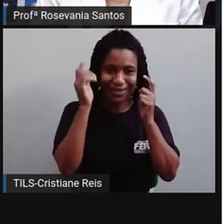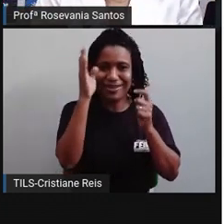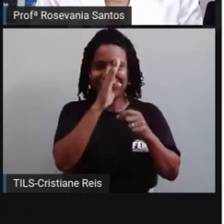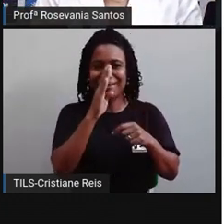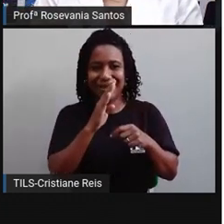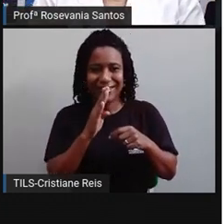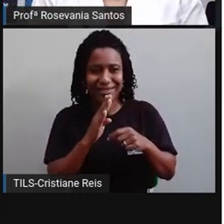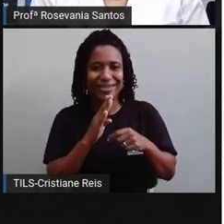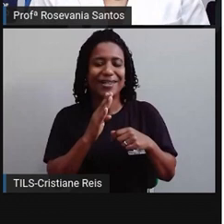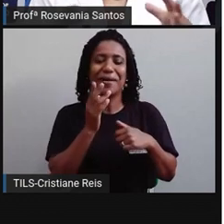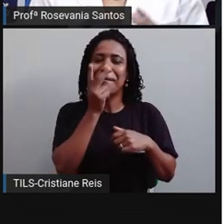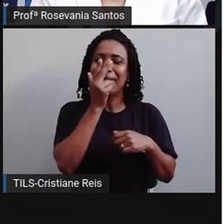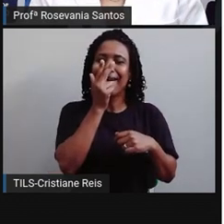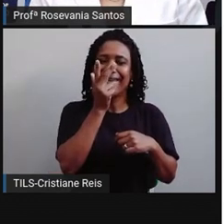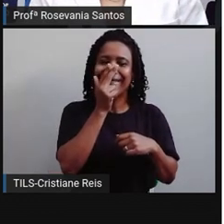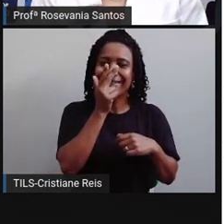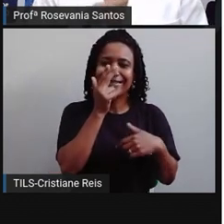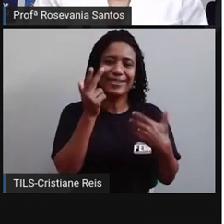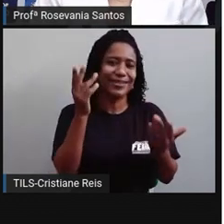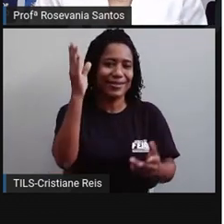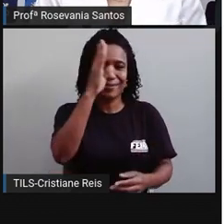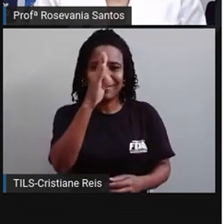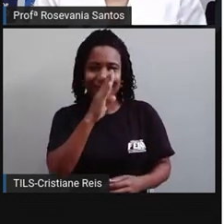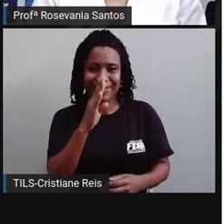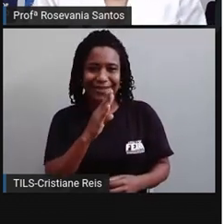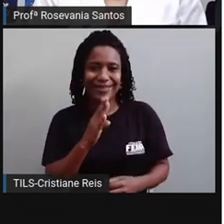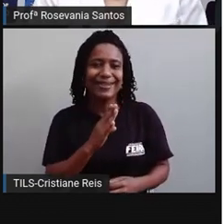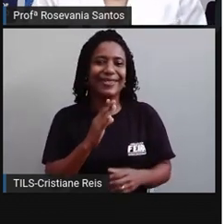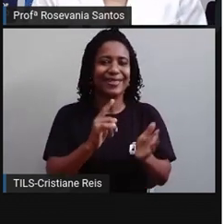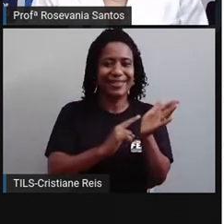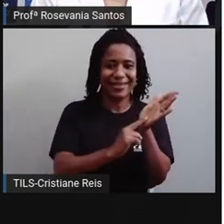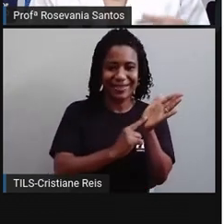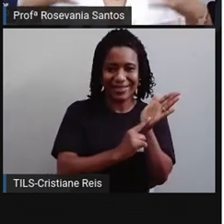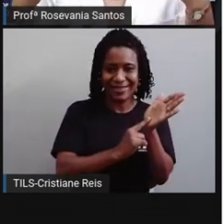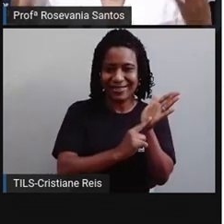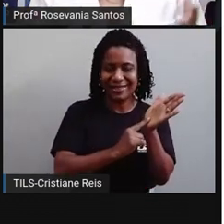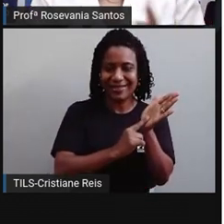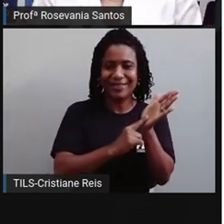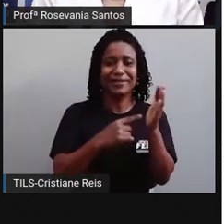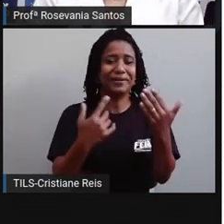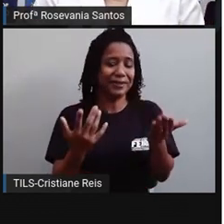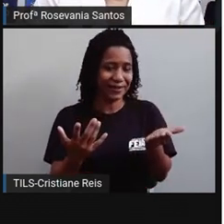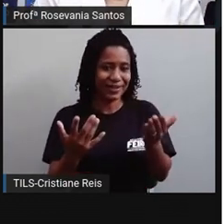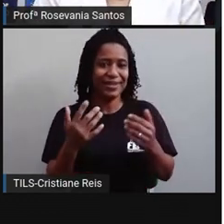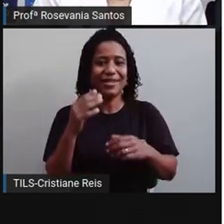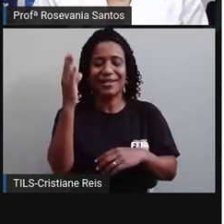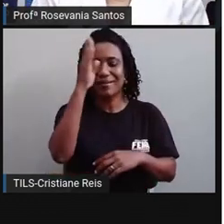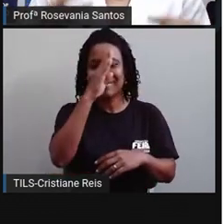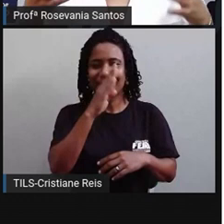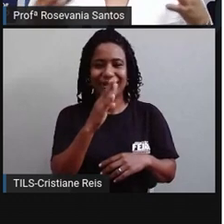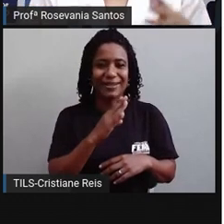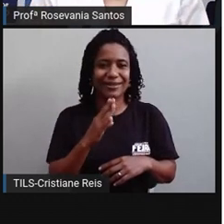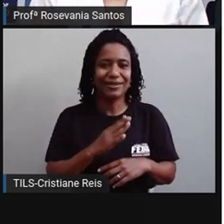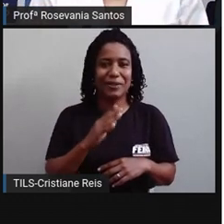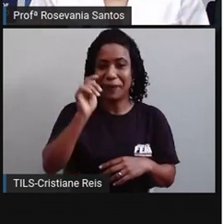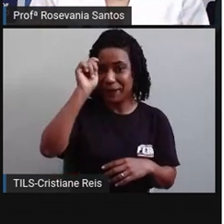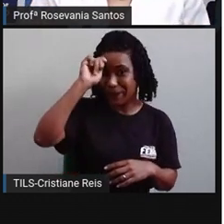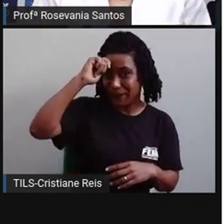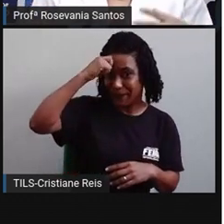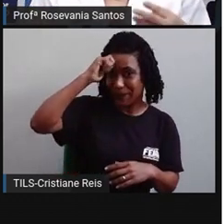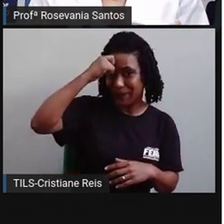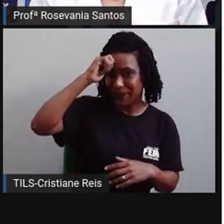para o povo oriental. Nós temos brasileiros com a pele, né, mais negra, voltado lá para o espaço africano. Temos